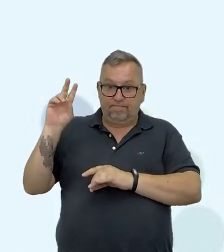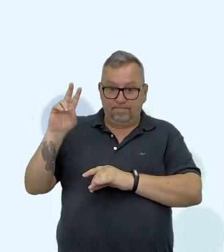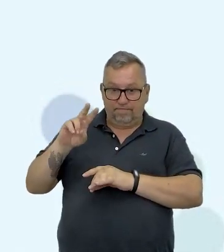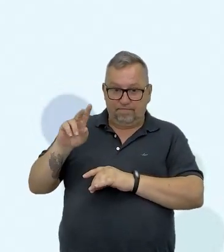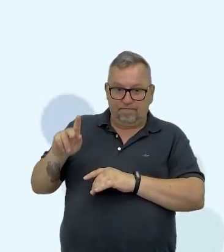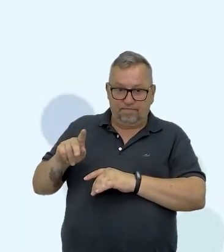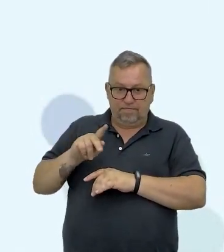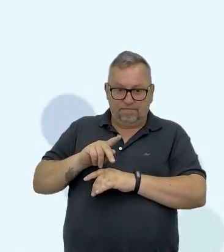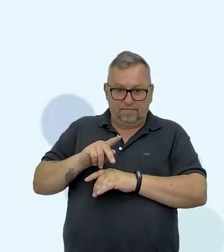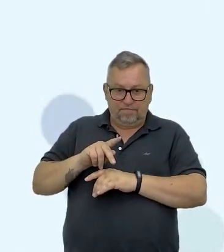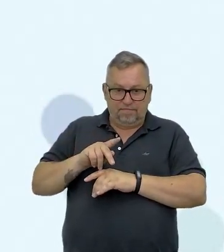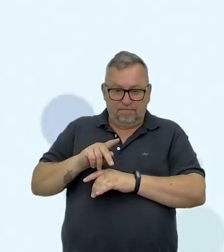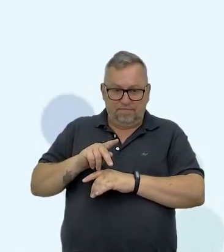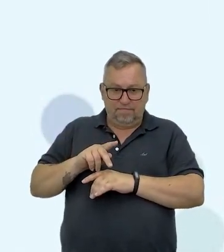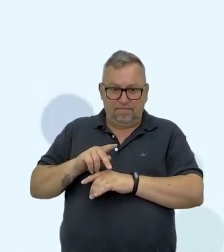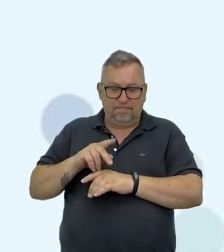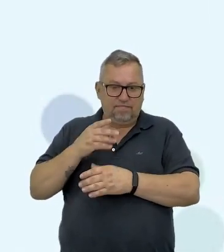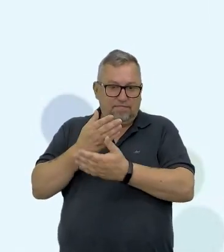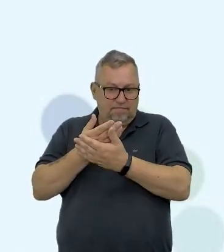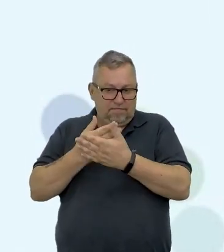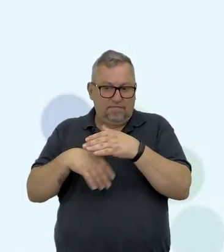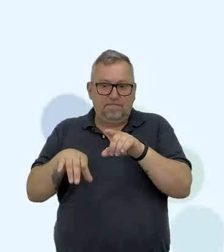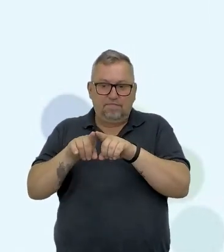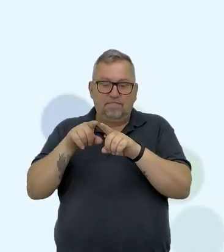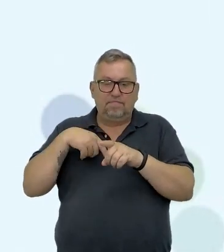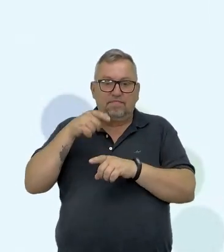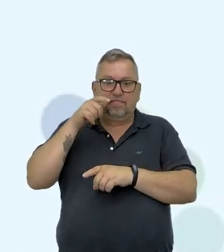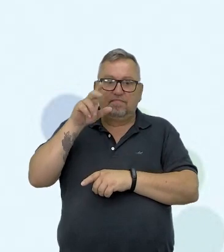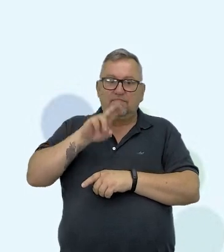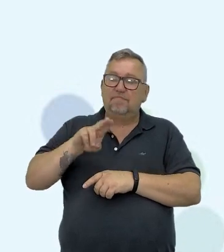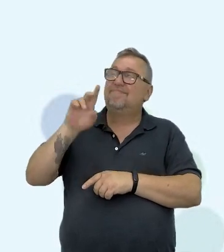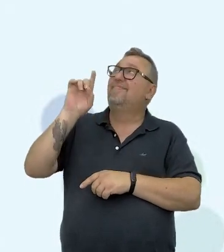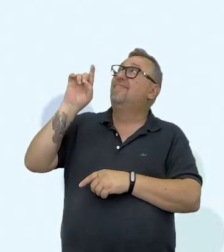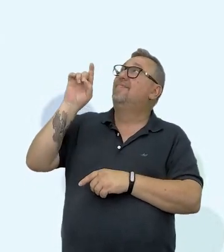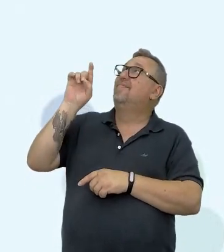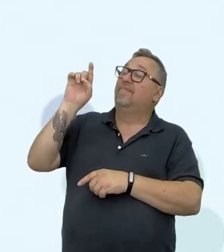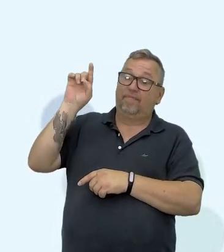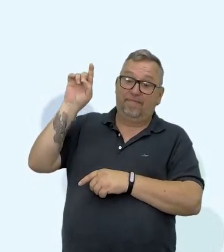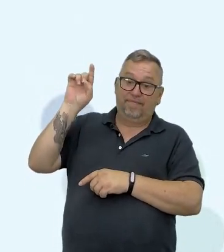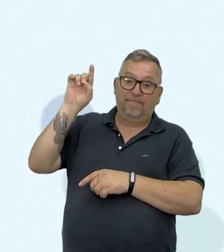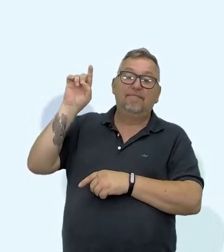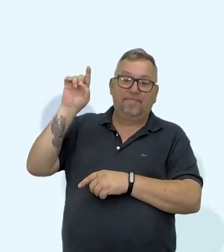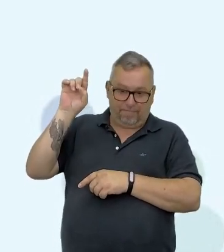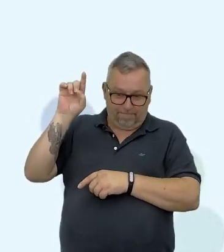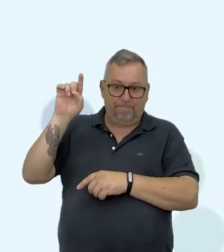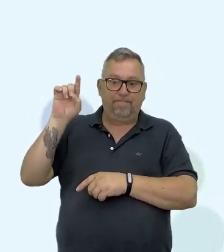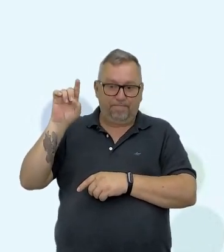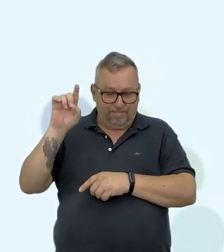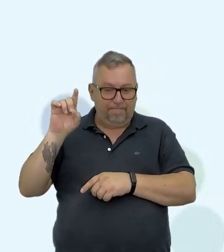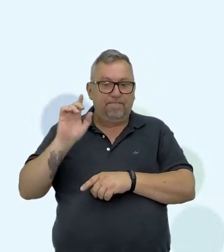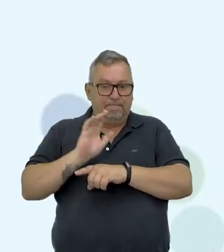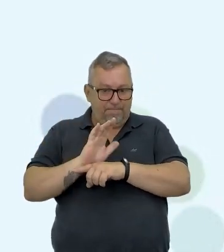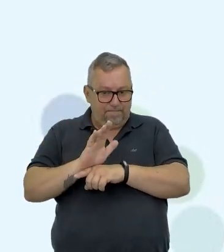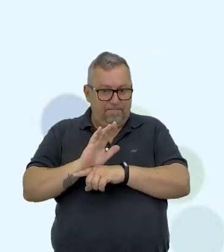professor, professora, estudantes também, pode usar à vontade esse vídeo porque é um vídeo de licença aberta.